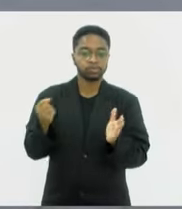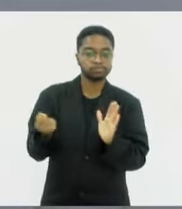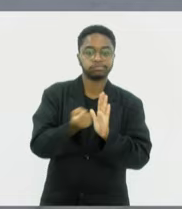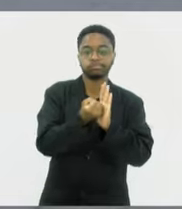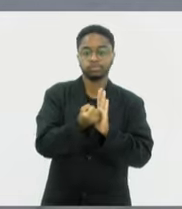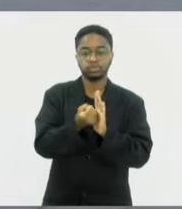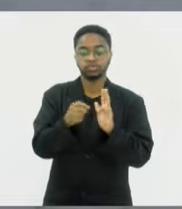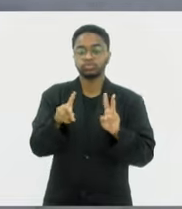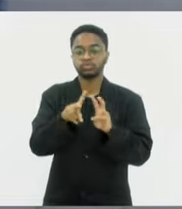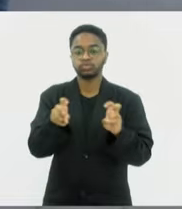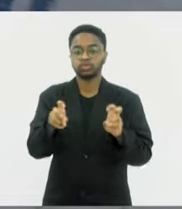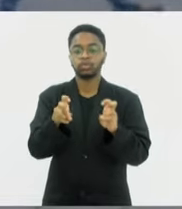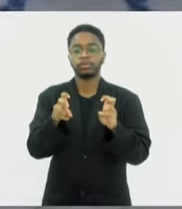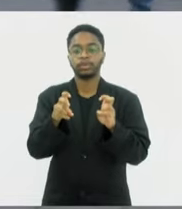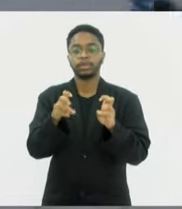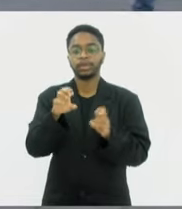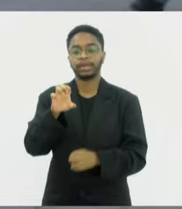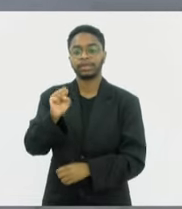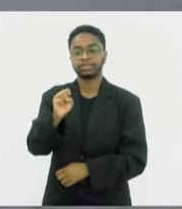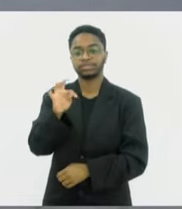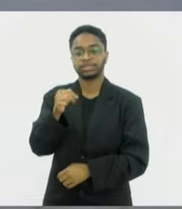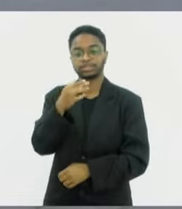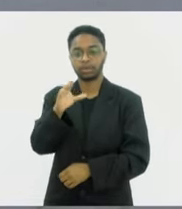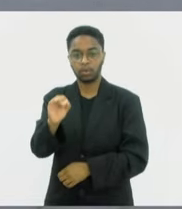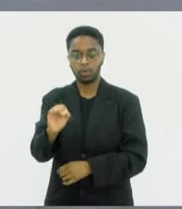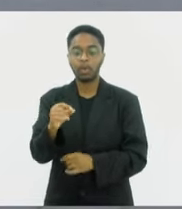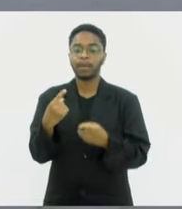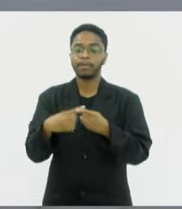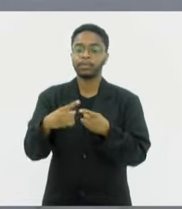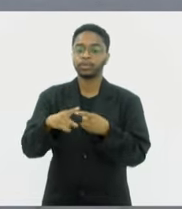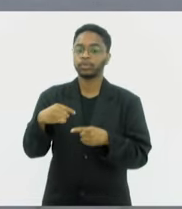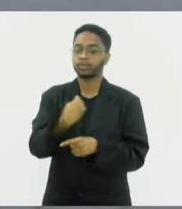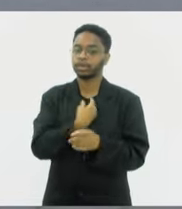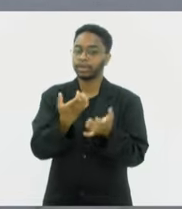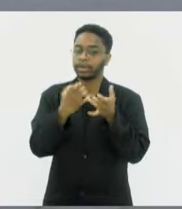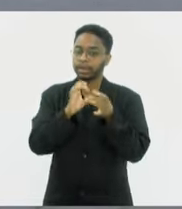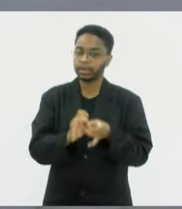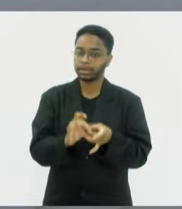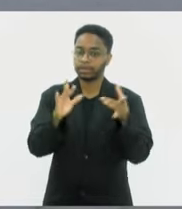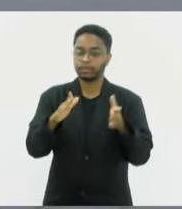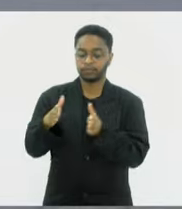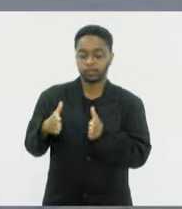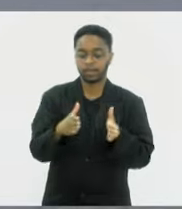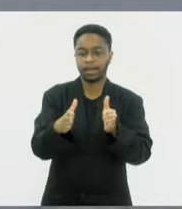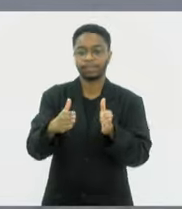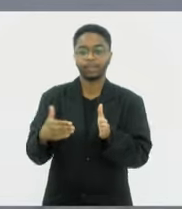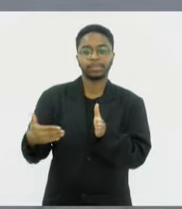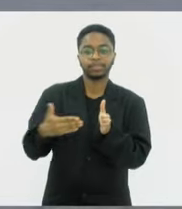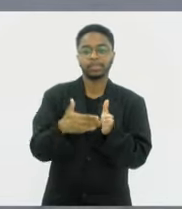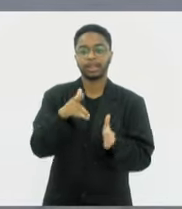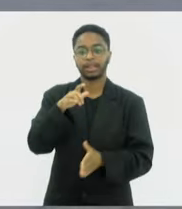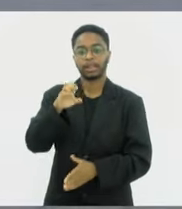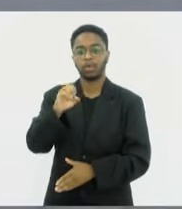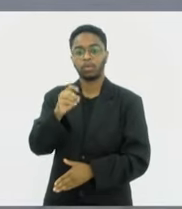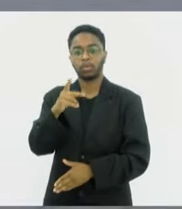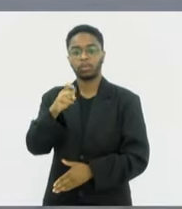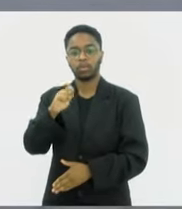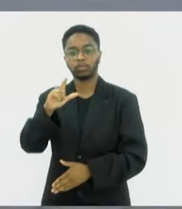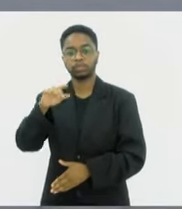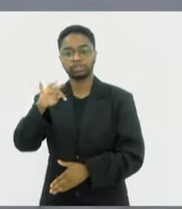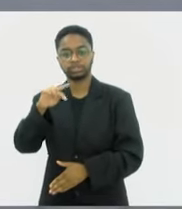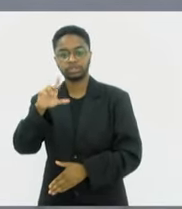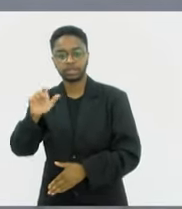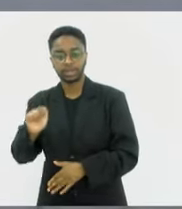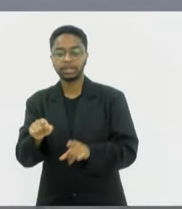especificamente da estação, porque queremos deixar vivo o trecho, pelo menos Leopoldina-São Cristóvão, para não